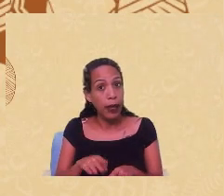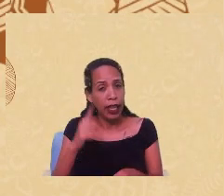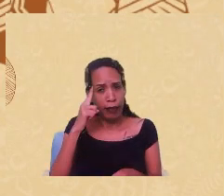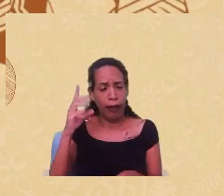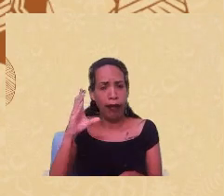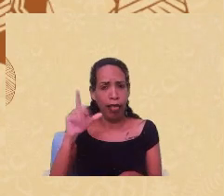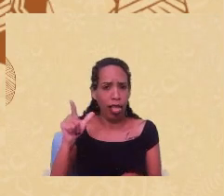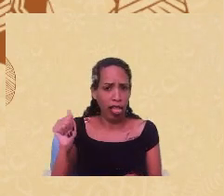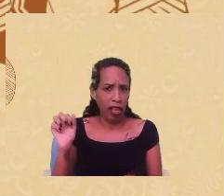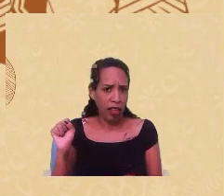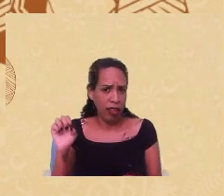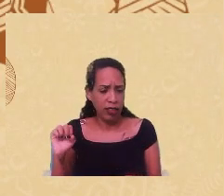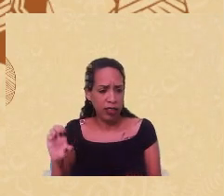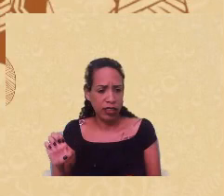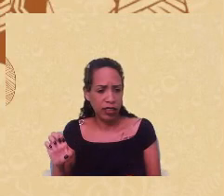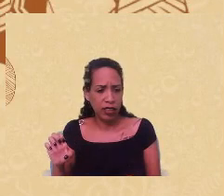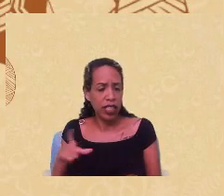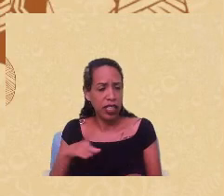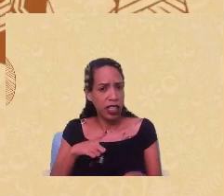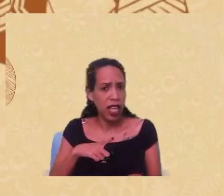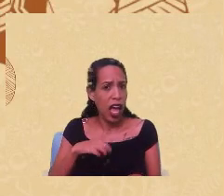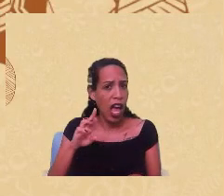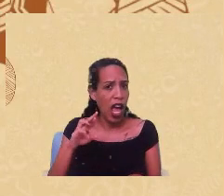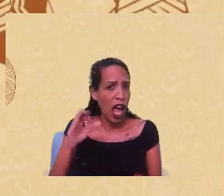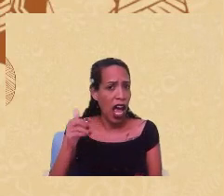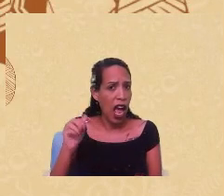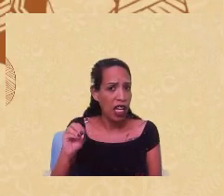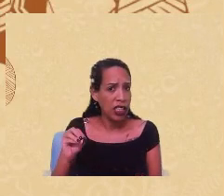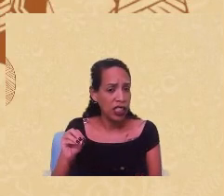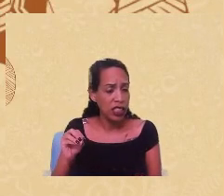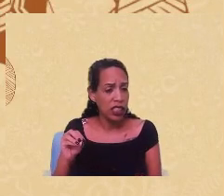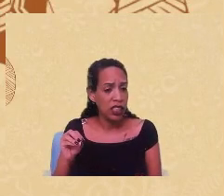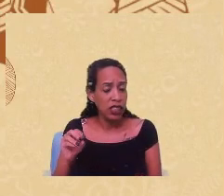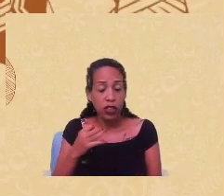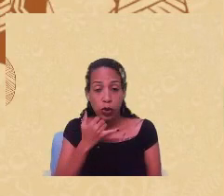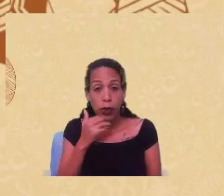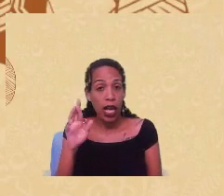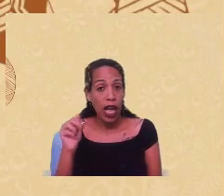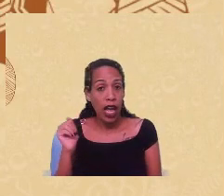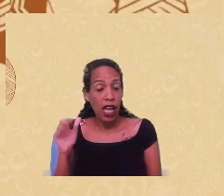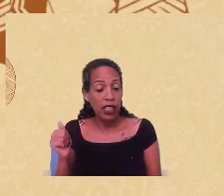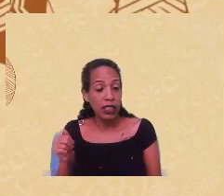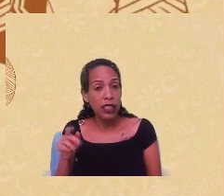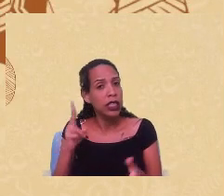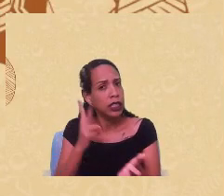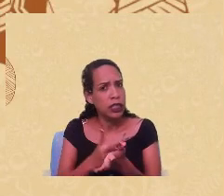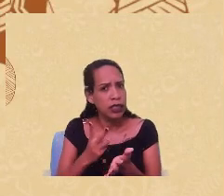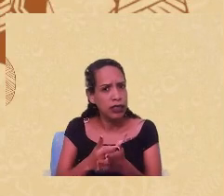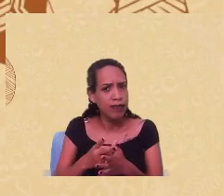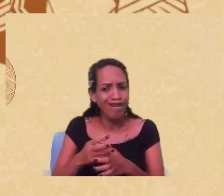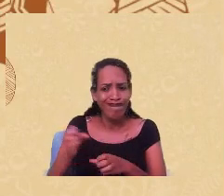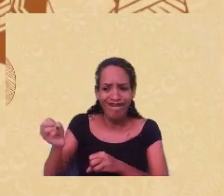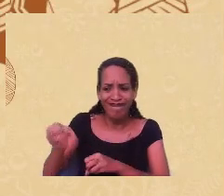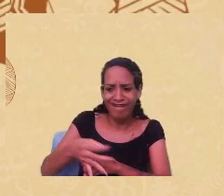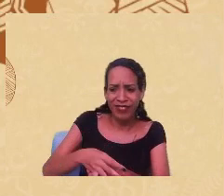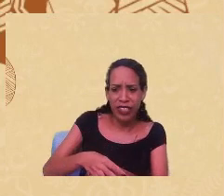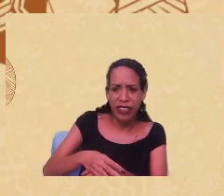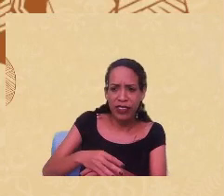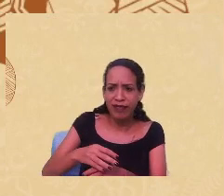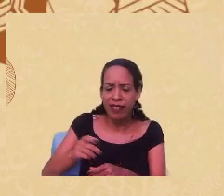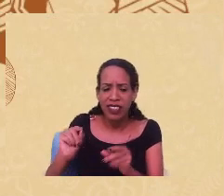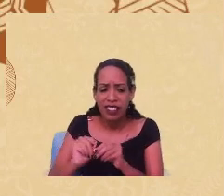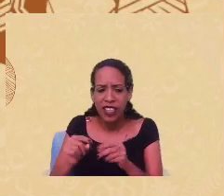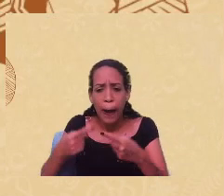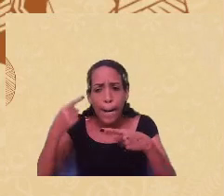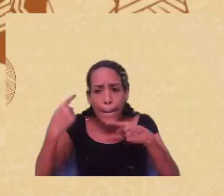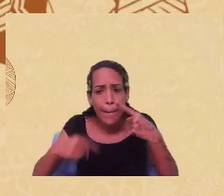dele, a raça foi sempre uma sombra presente na prática e no pensamento político